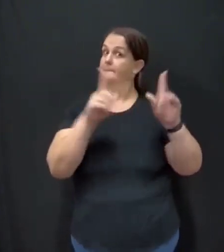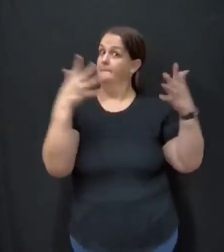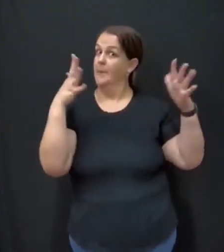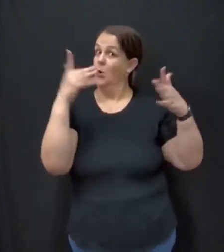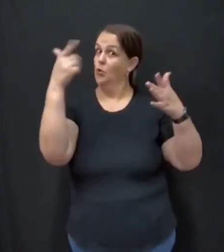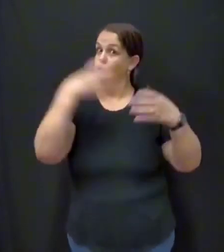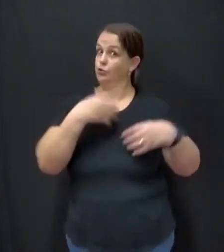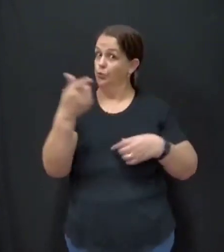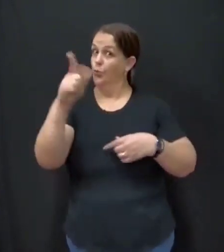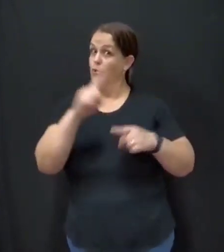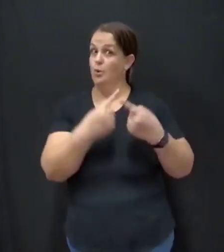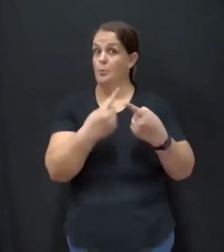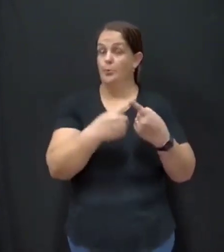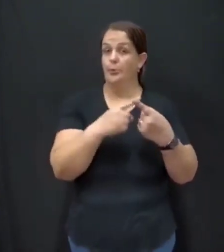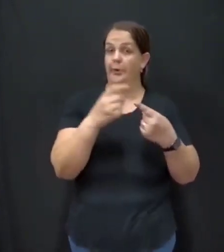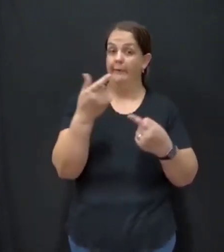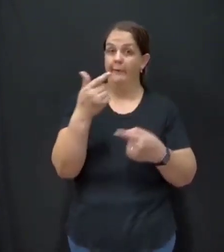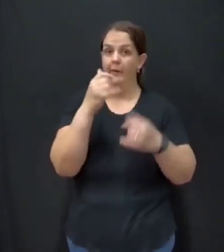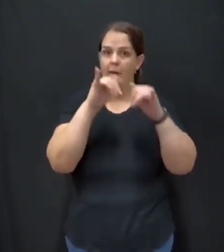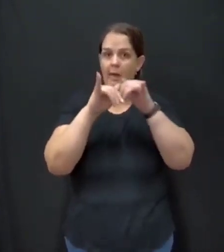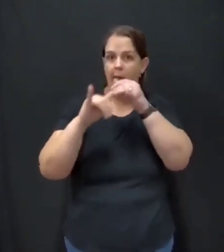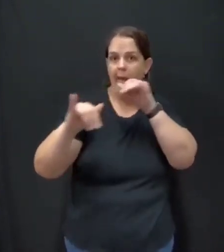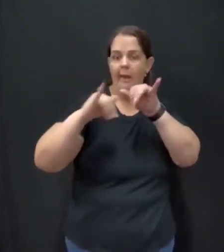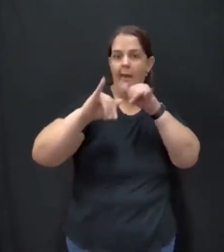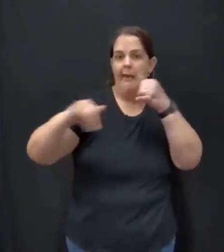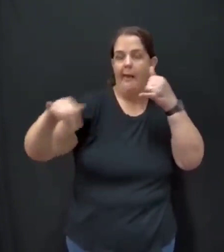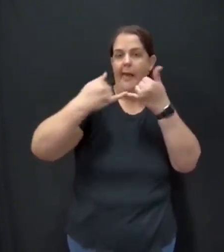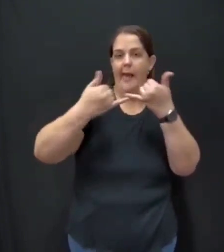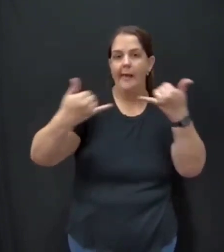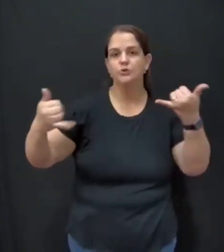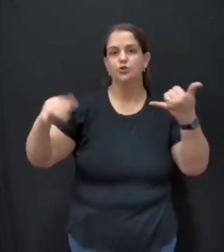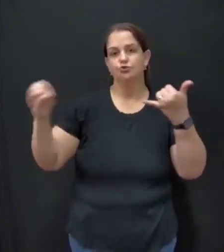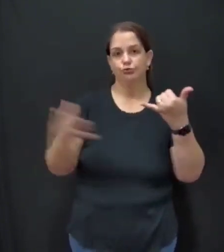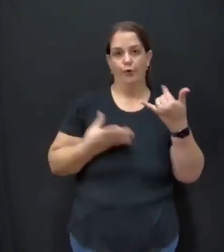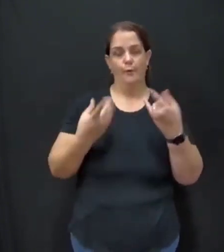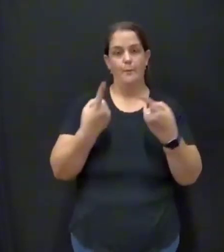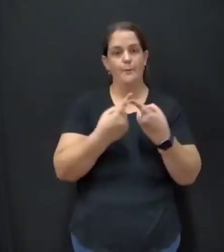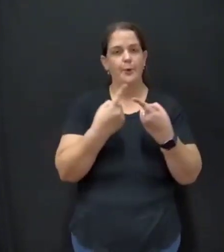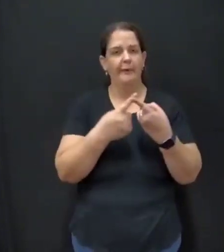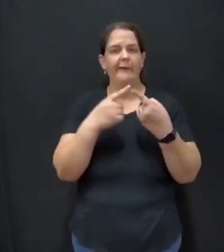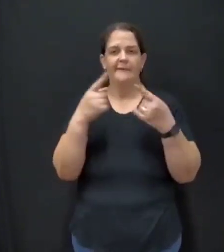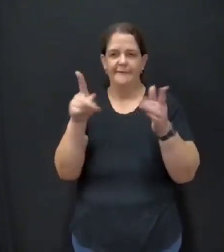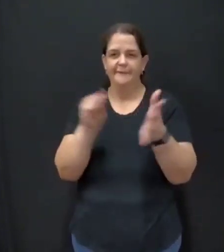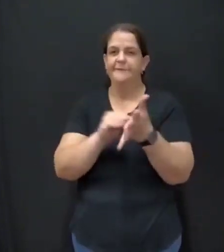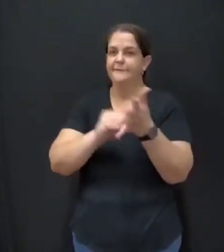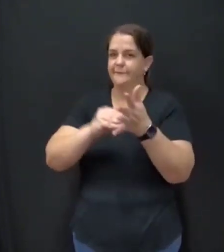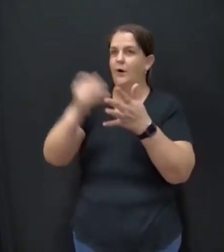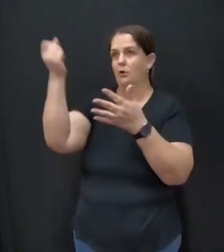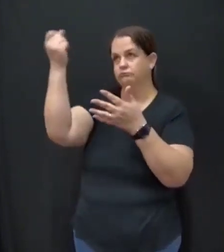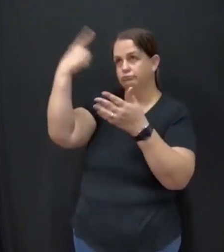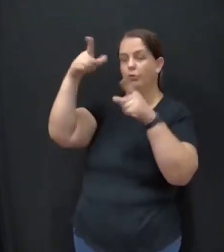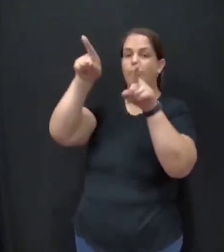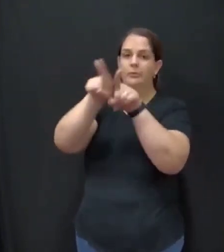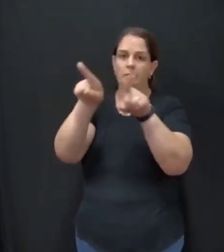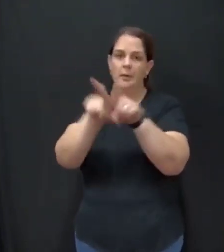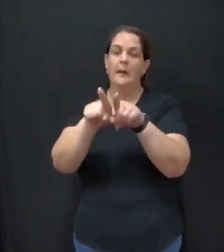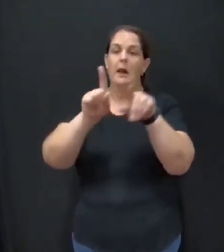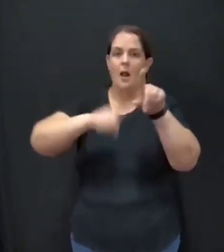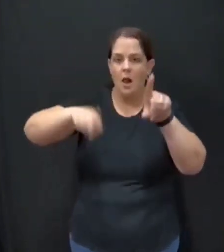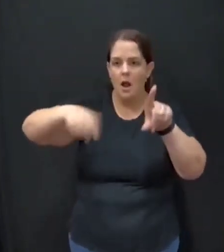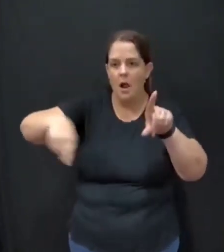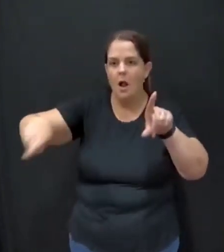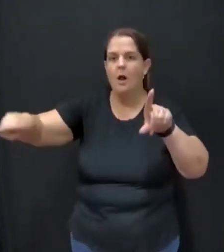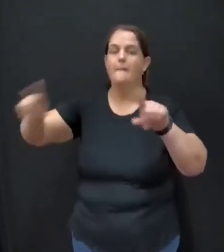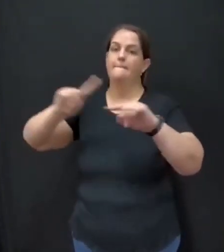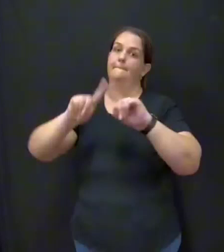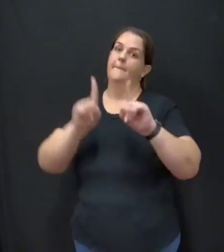que estão saindo as redes novas, que muitas usinas solares e biodigestores estão dando essa oscilação de rede. Mas, não é motivo